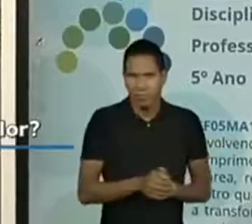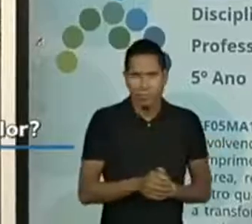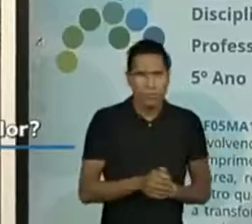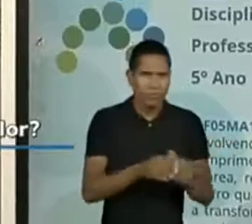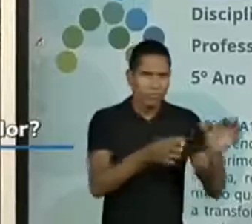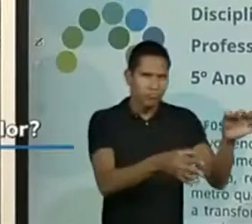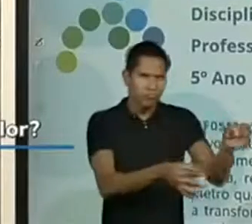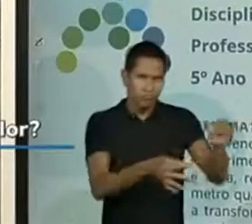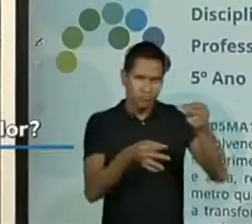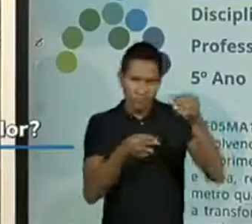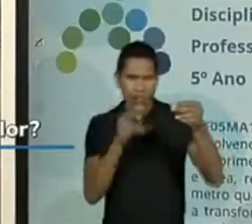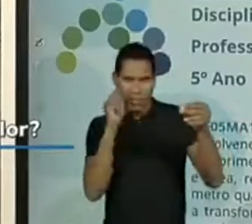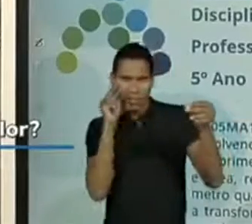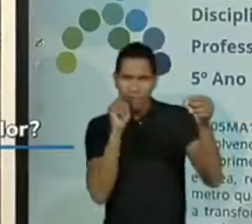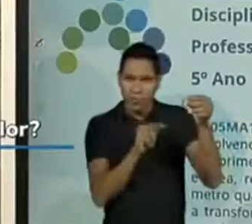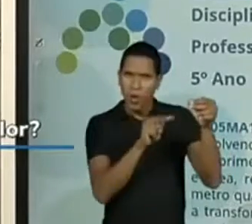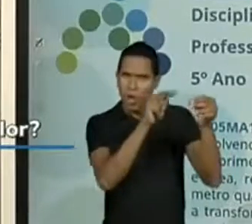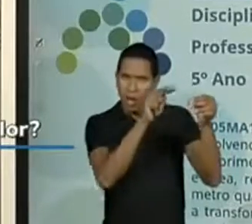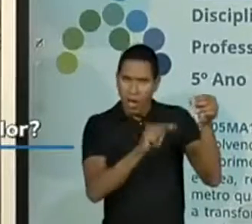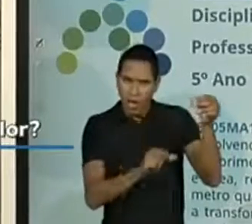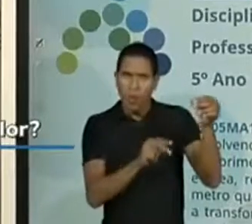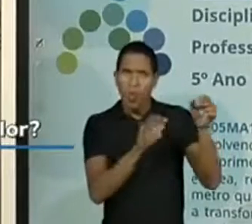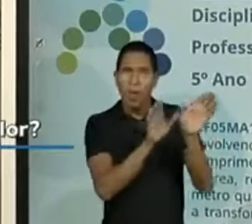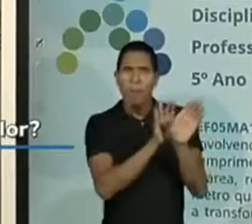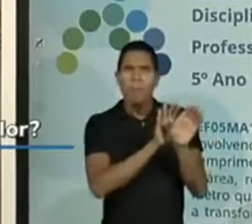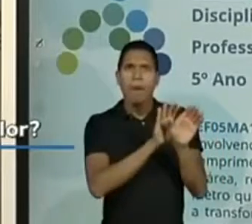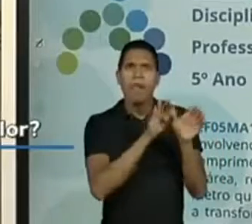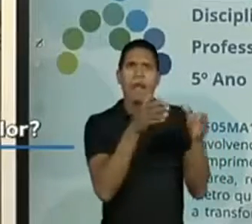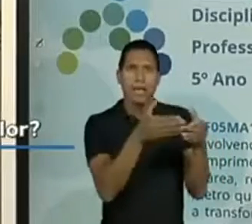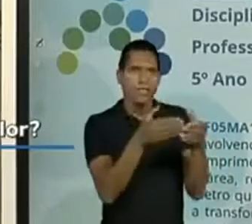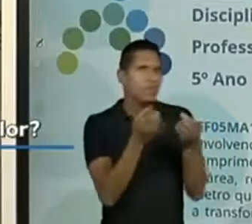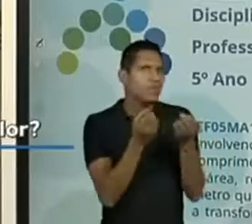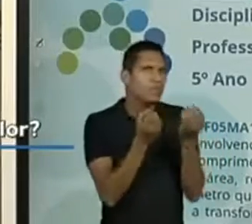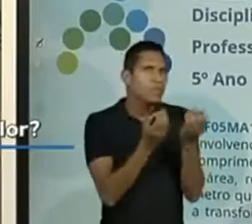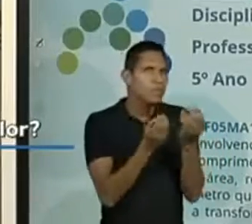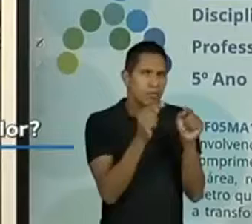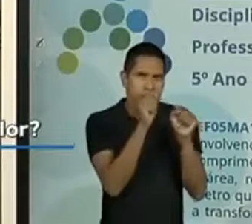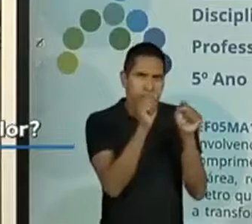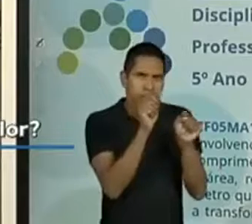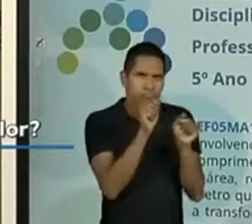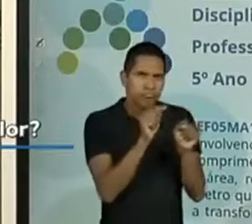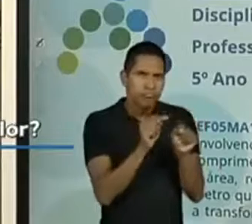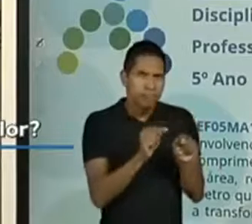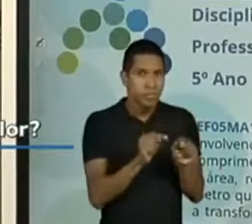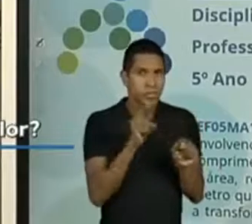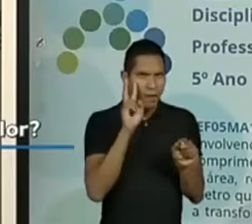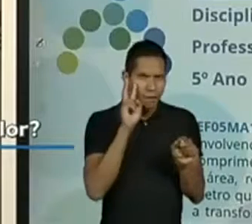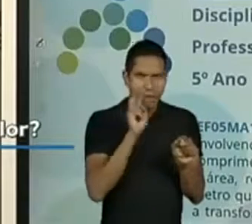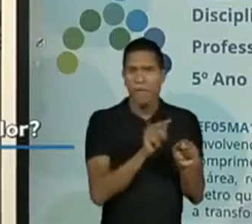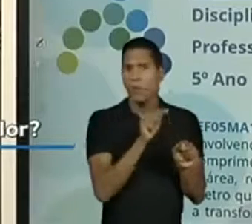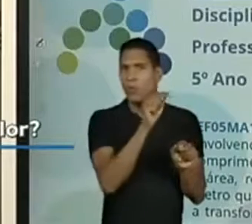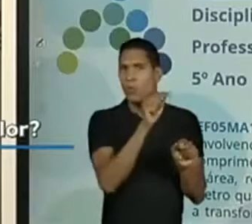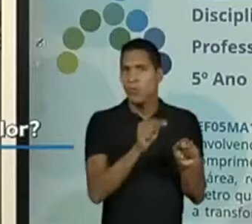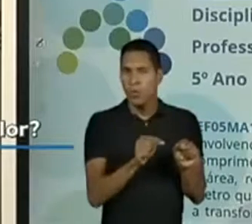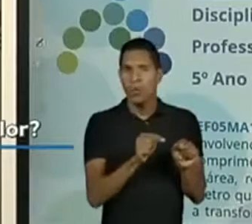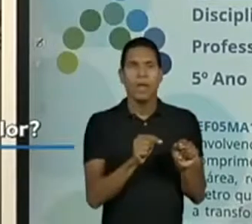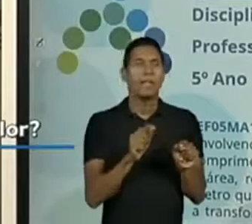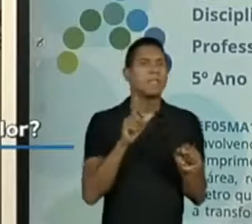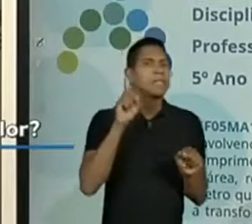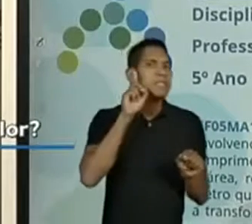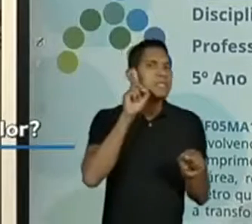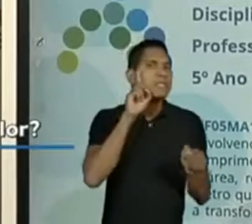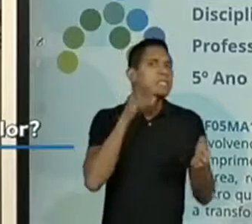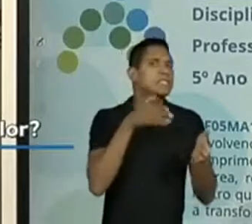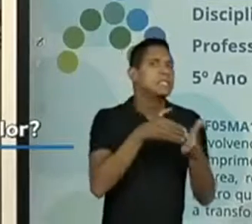observou, se você já leu na embalagem informações aí a respeito da validade,